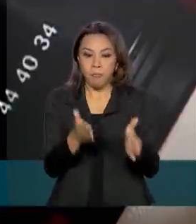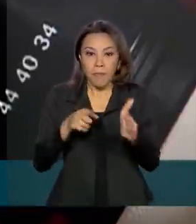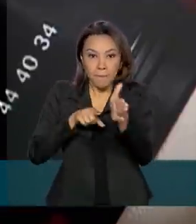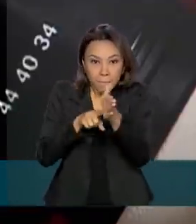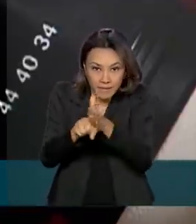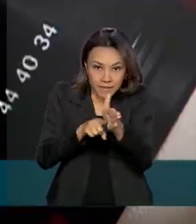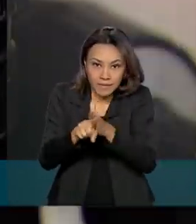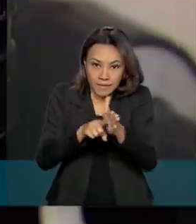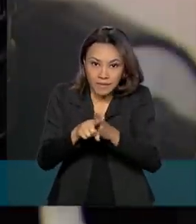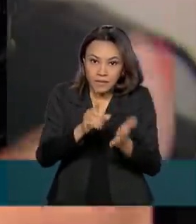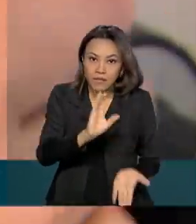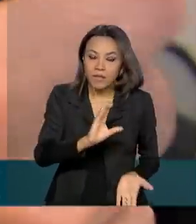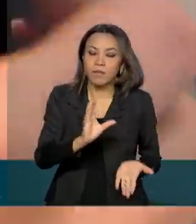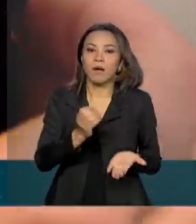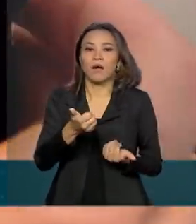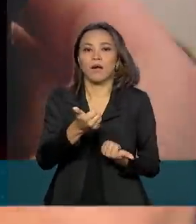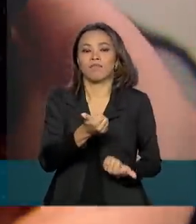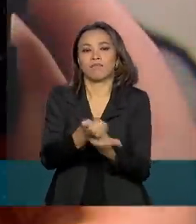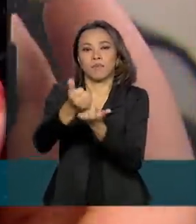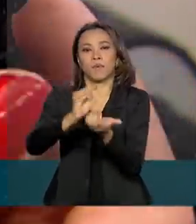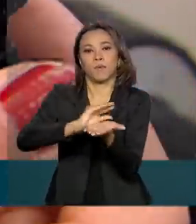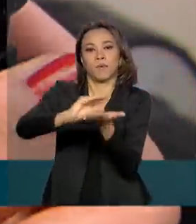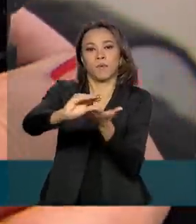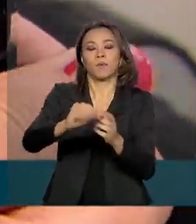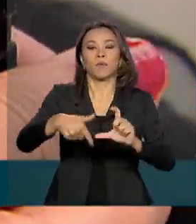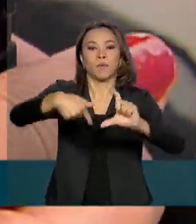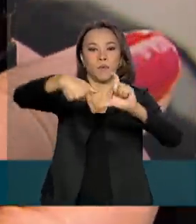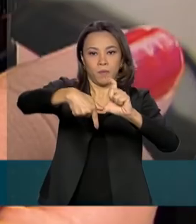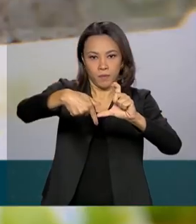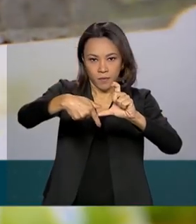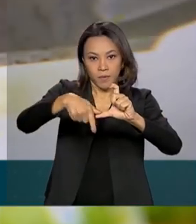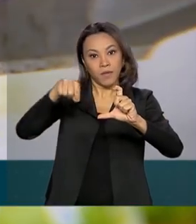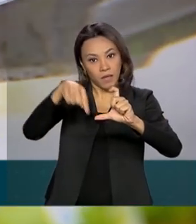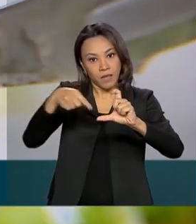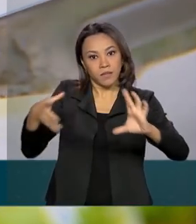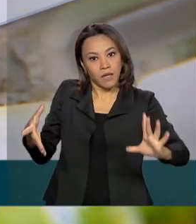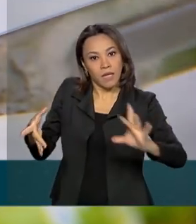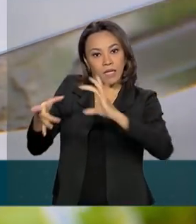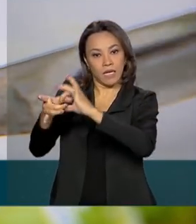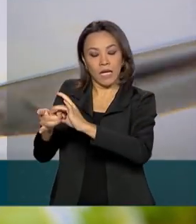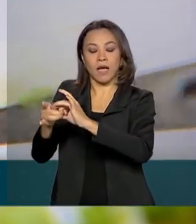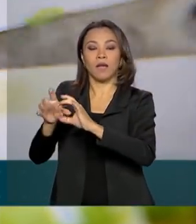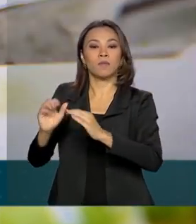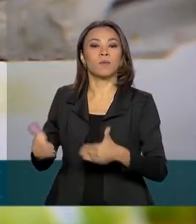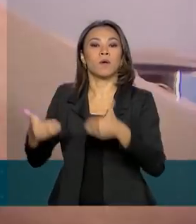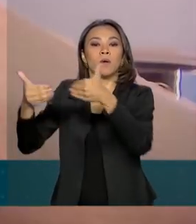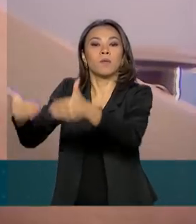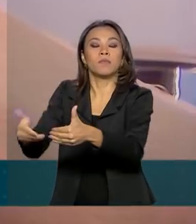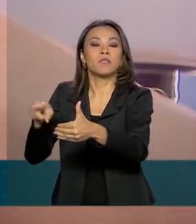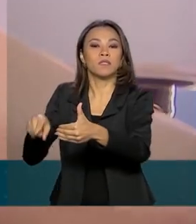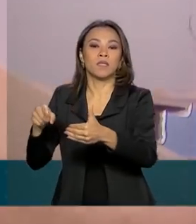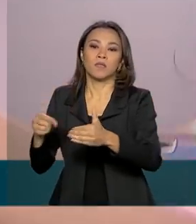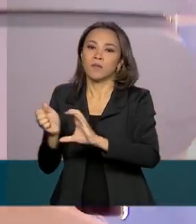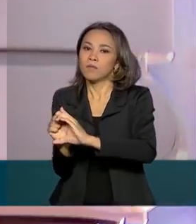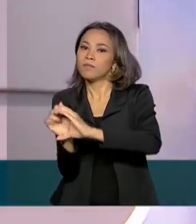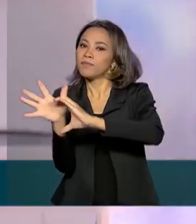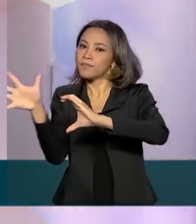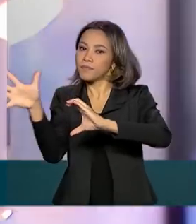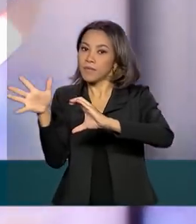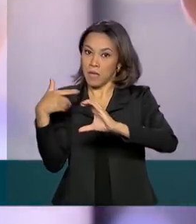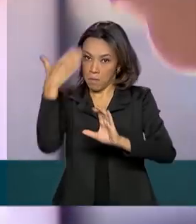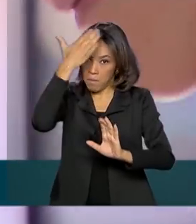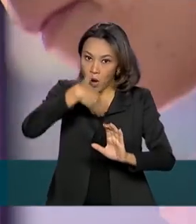financiada pelo CNPq, órgão ligado ao Ministério da Ciência, Tecnologia e Inovações, mostra que a